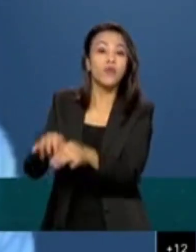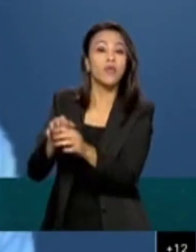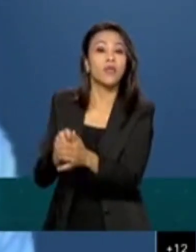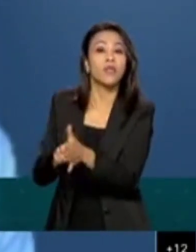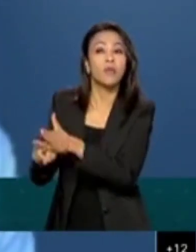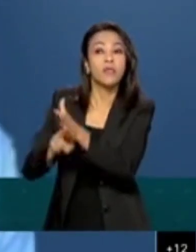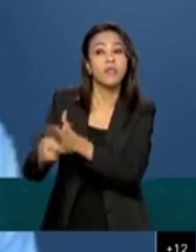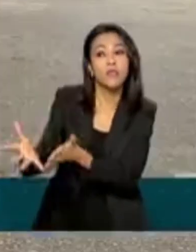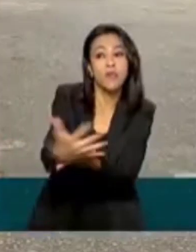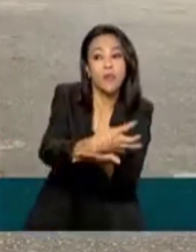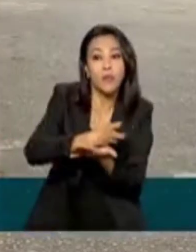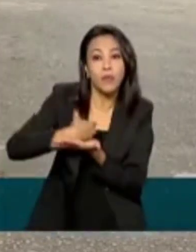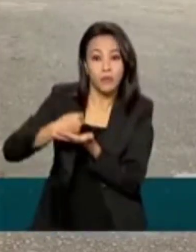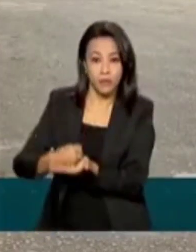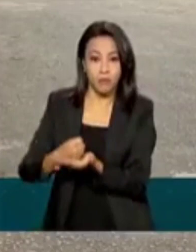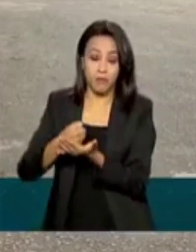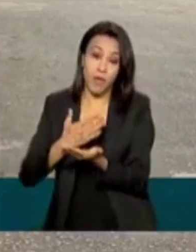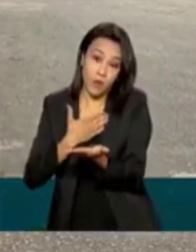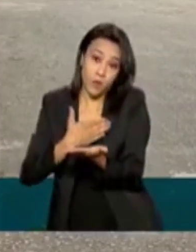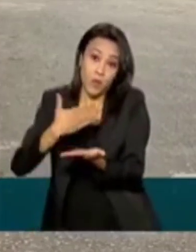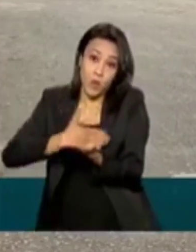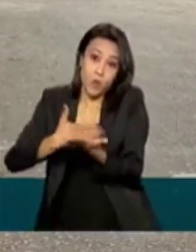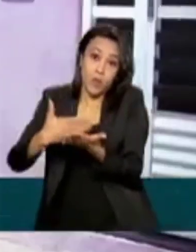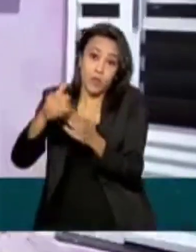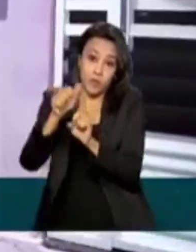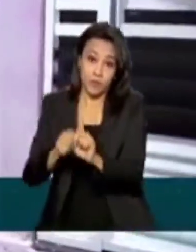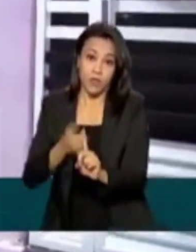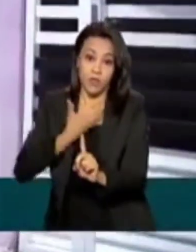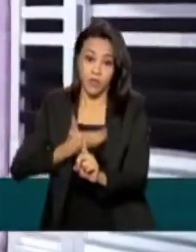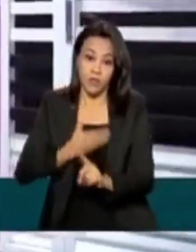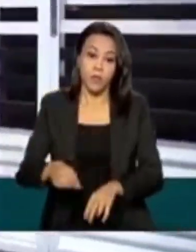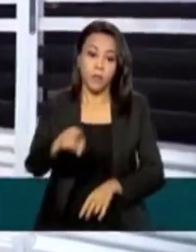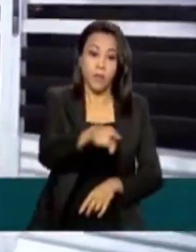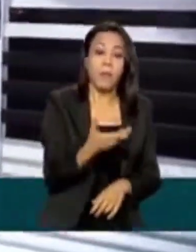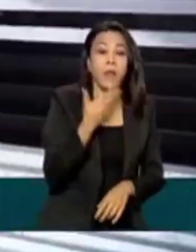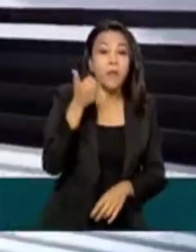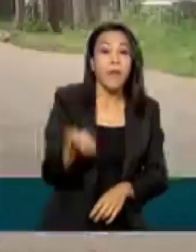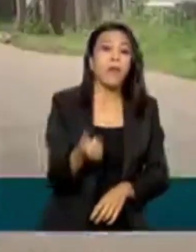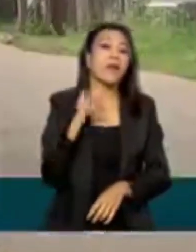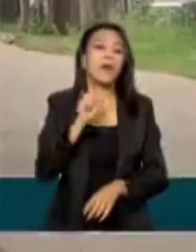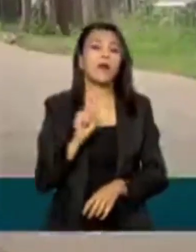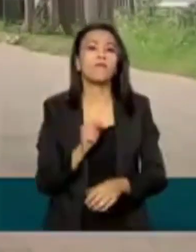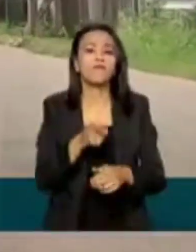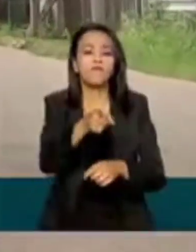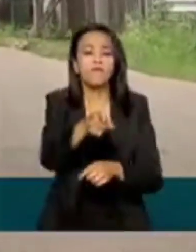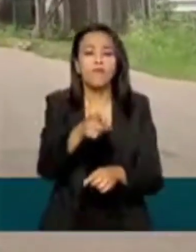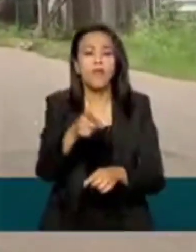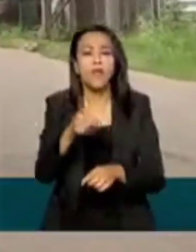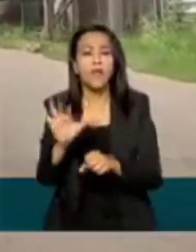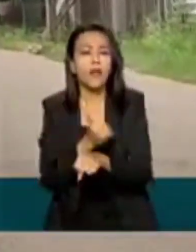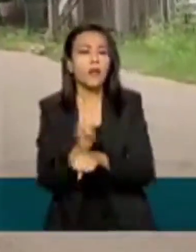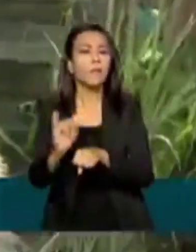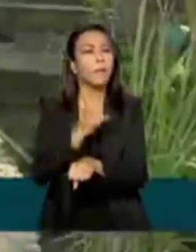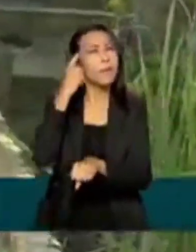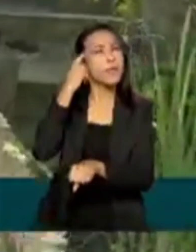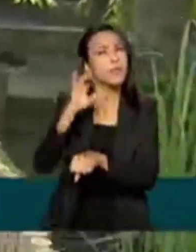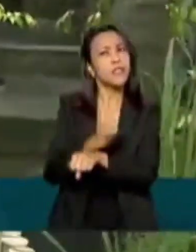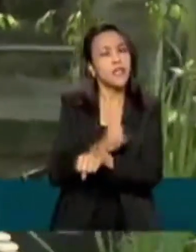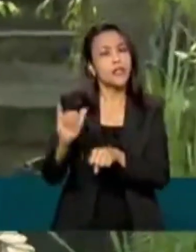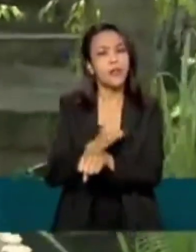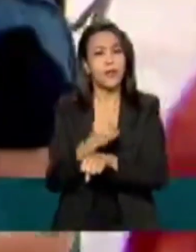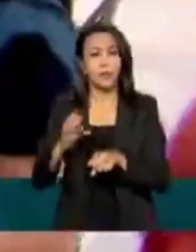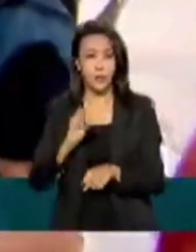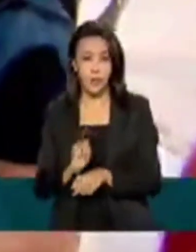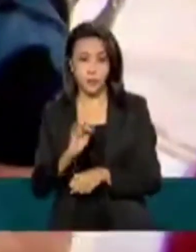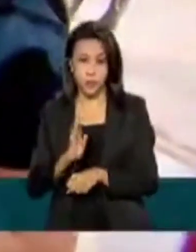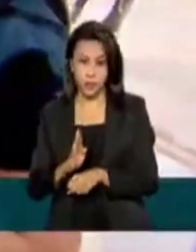para início de dezembro. Para melhorar a produtividade nos estados, o IBGE está pensando em novas estratégias de recrutamento de